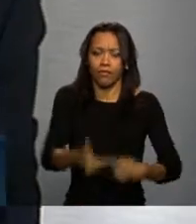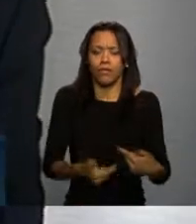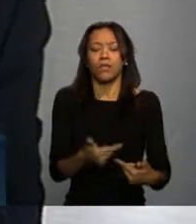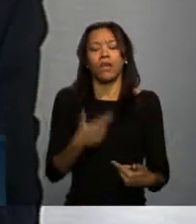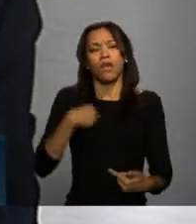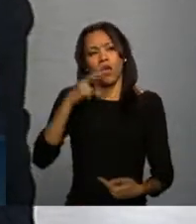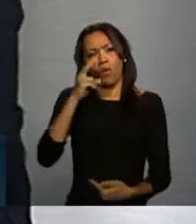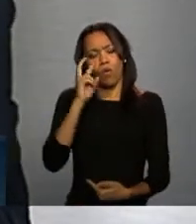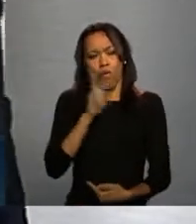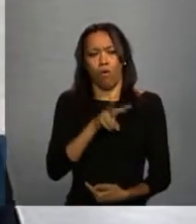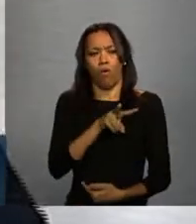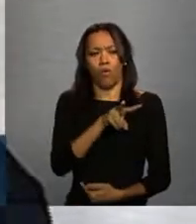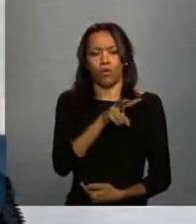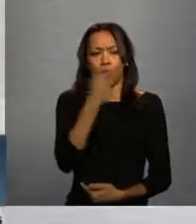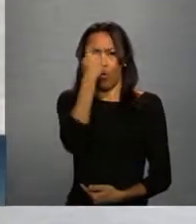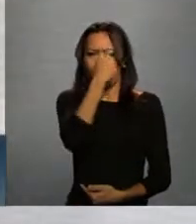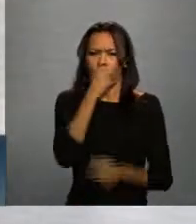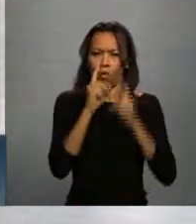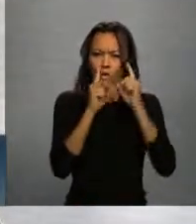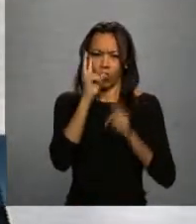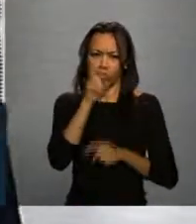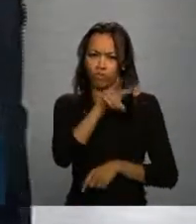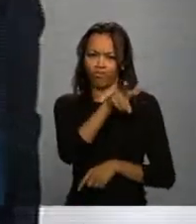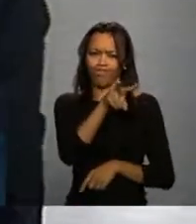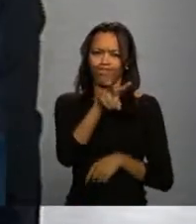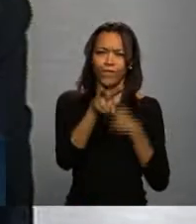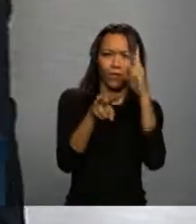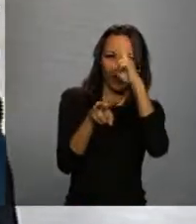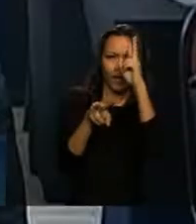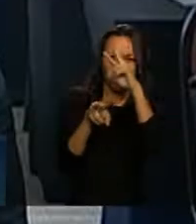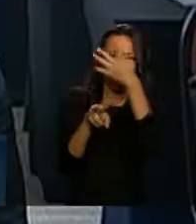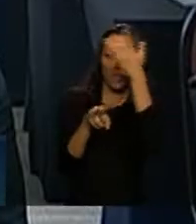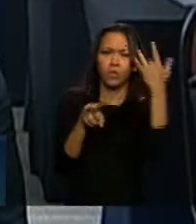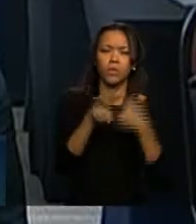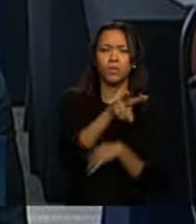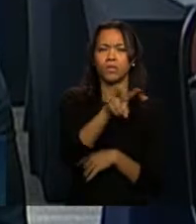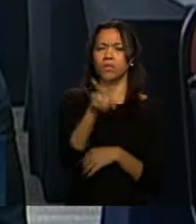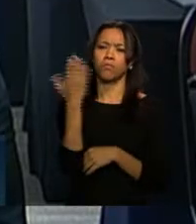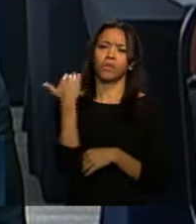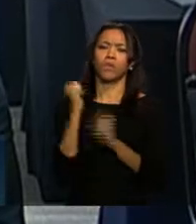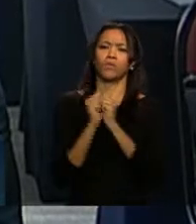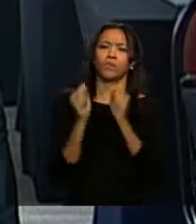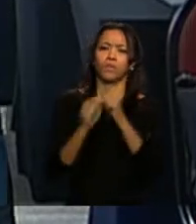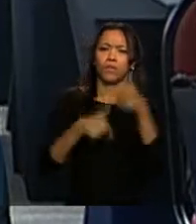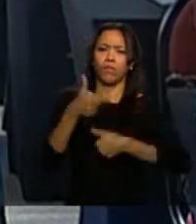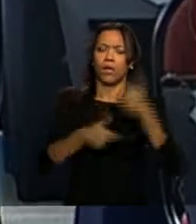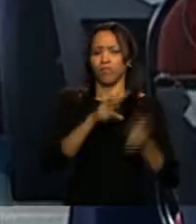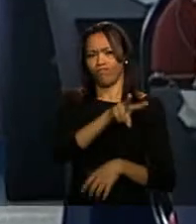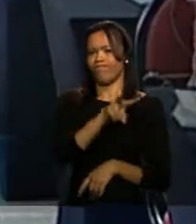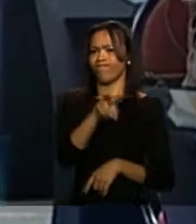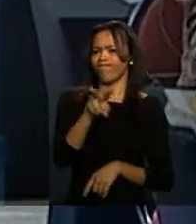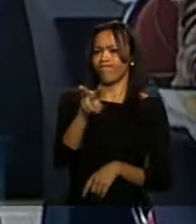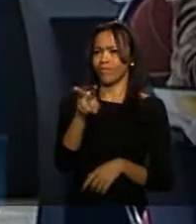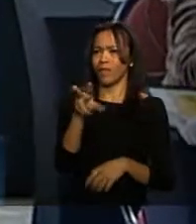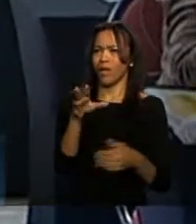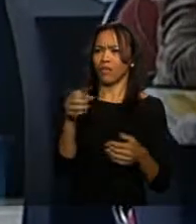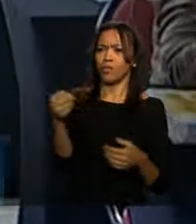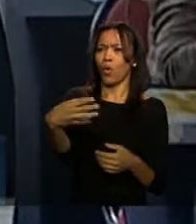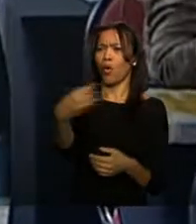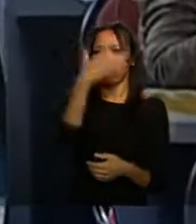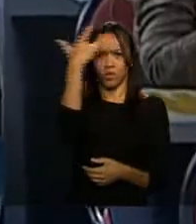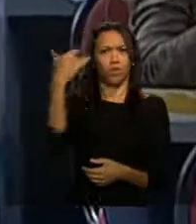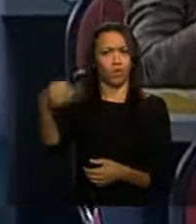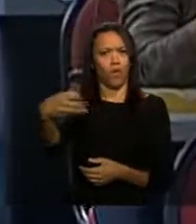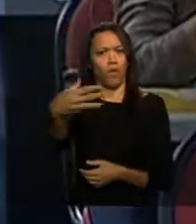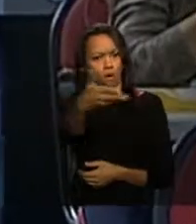eu olho aqui os rostos, tentando ver se eu identifico gente que conviveu com a gente, a maior parte já renovou, isso